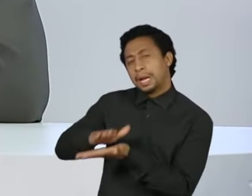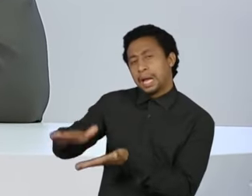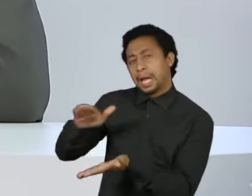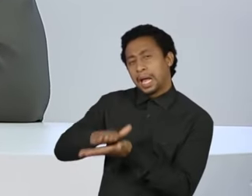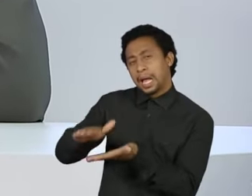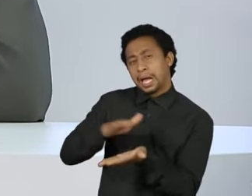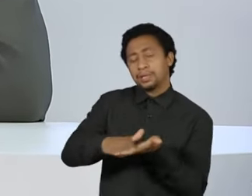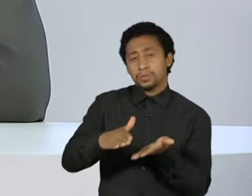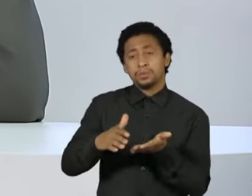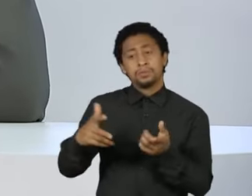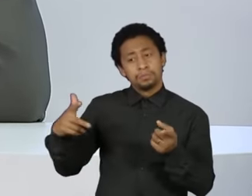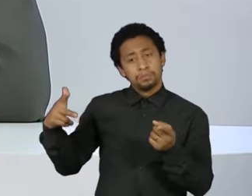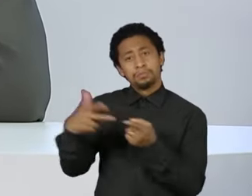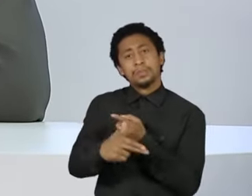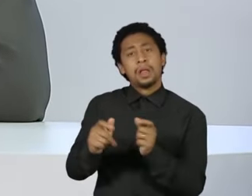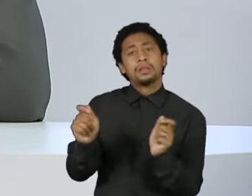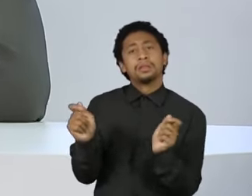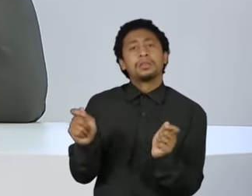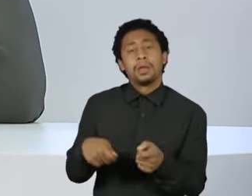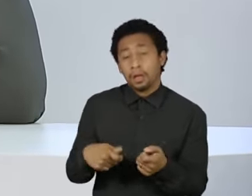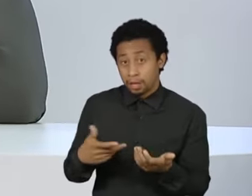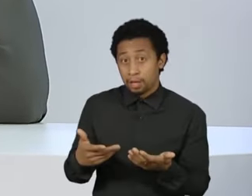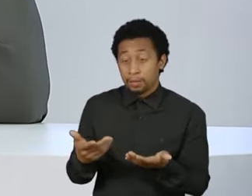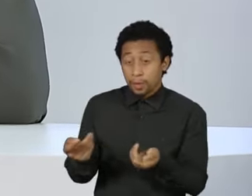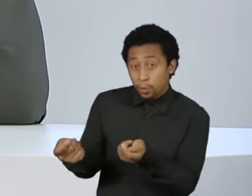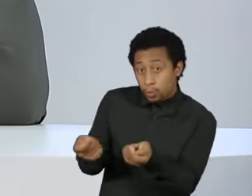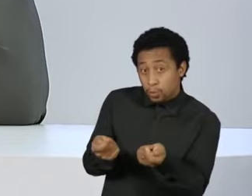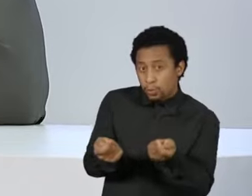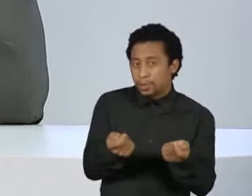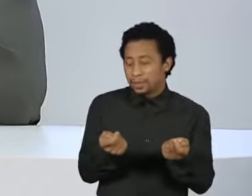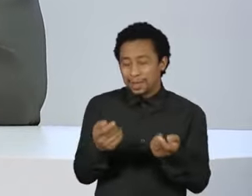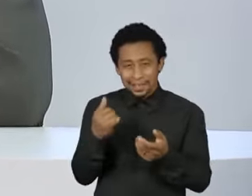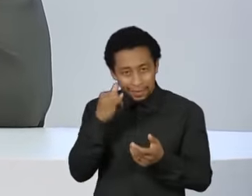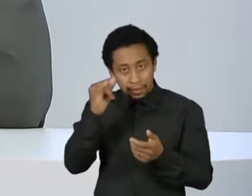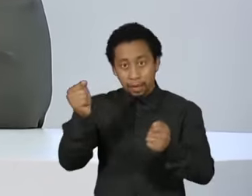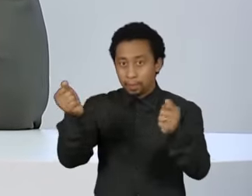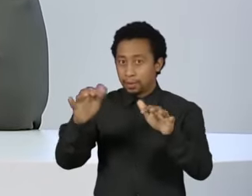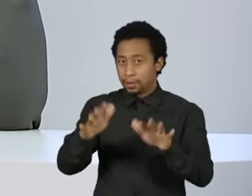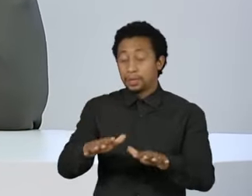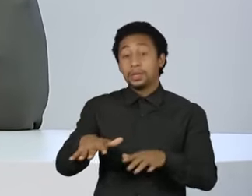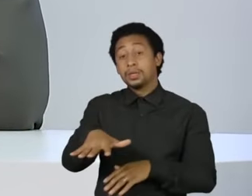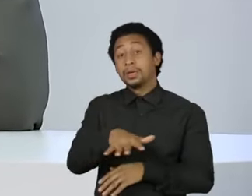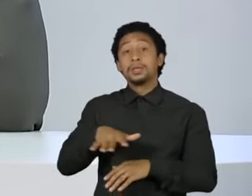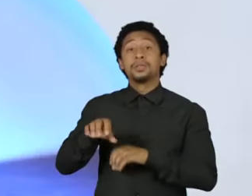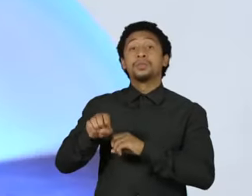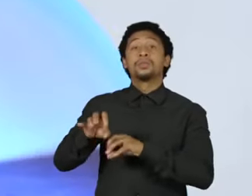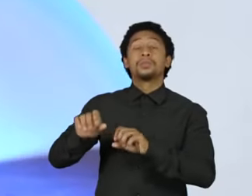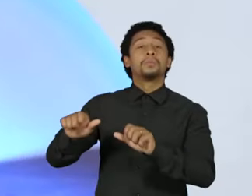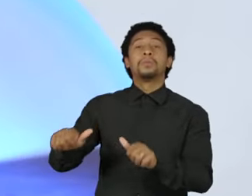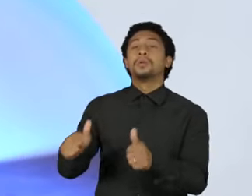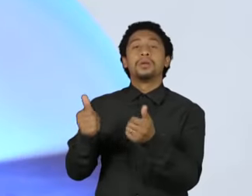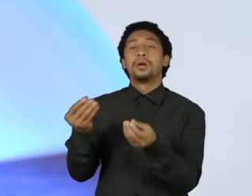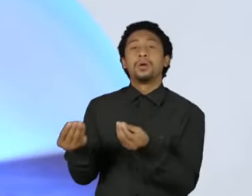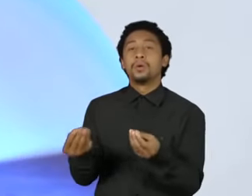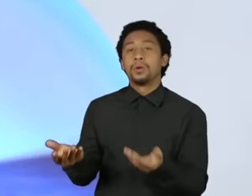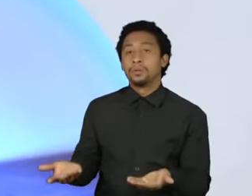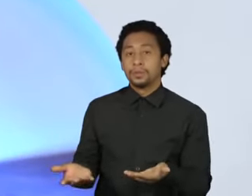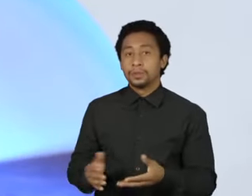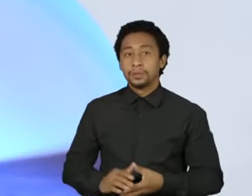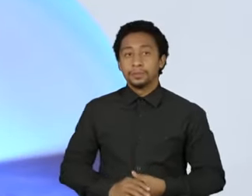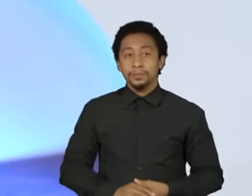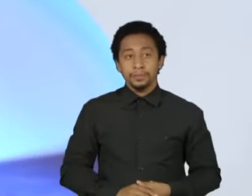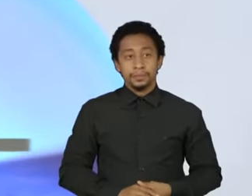gente equacionar essa crise e na educação, por onde a gente começar. Assim, Ângela,